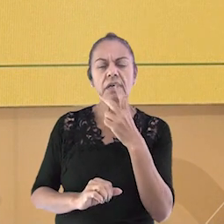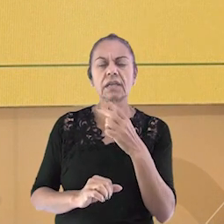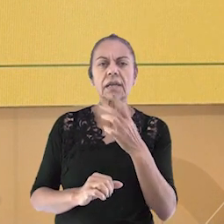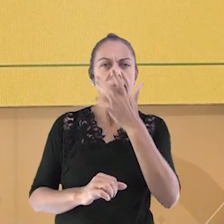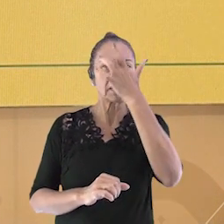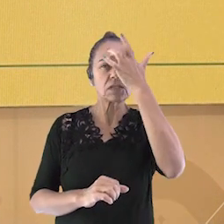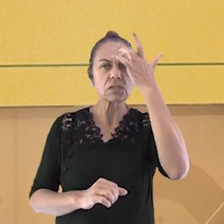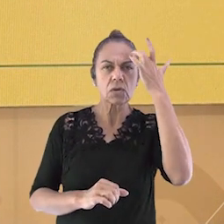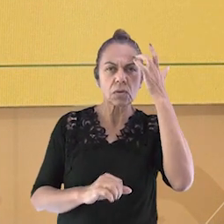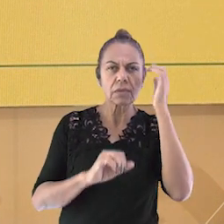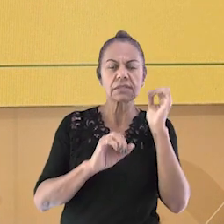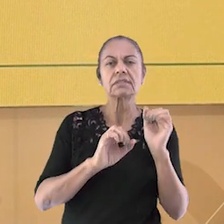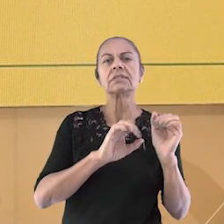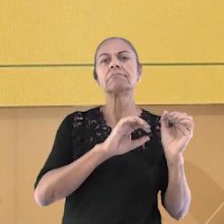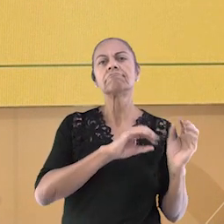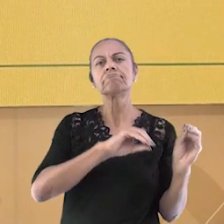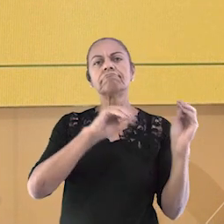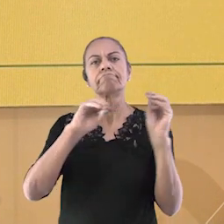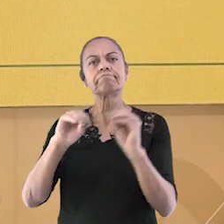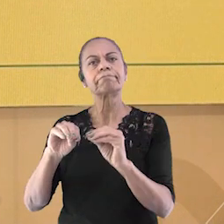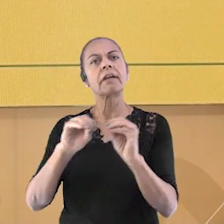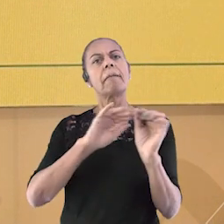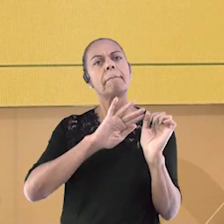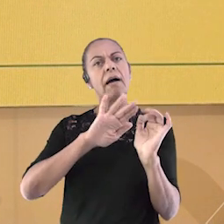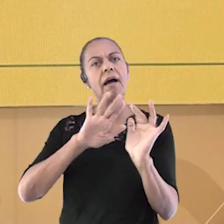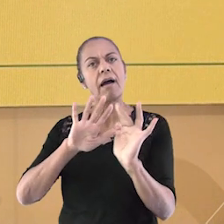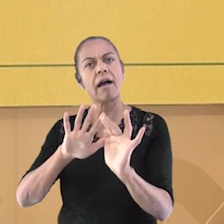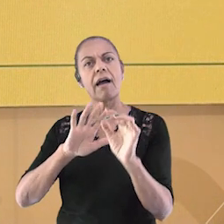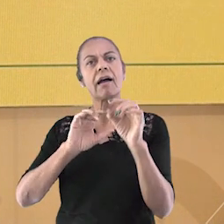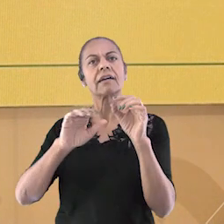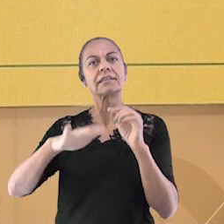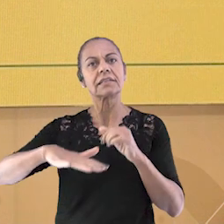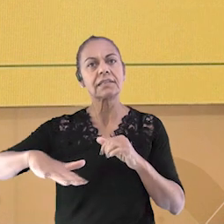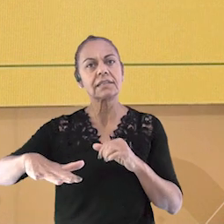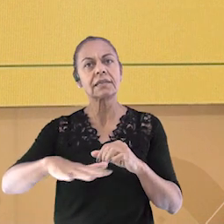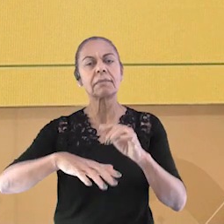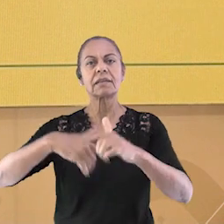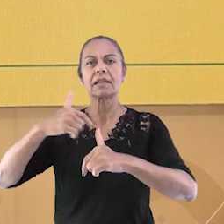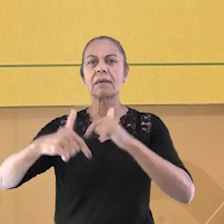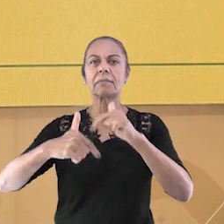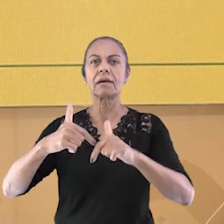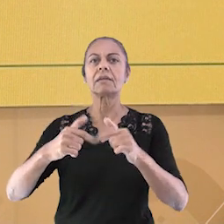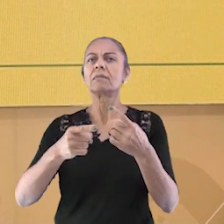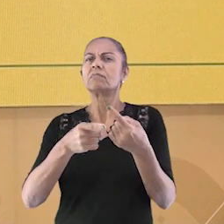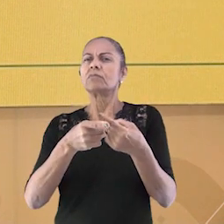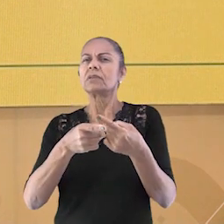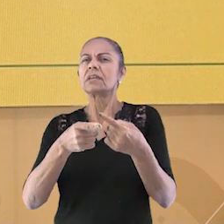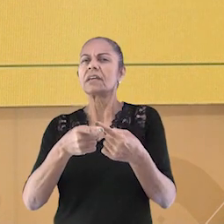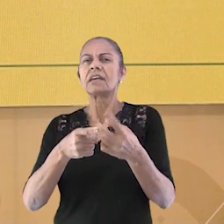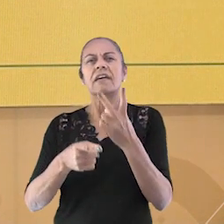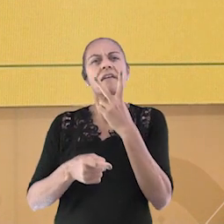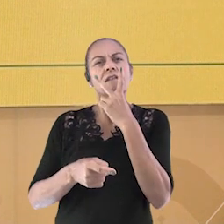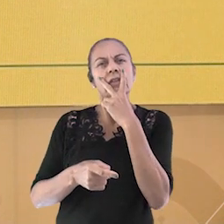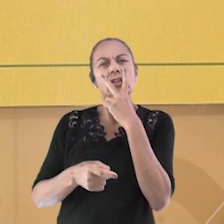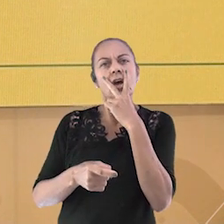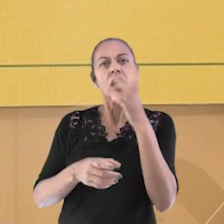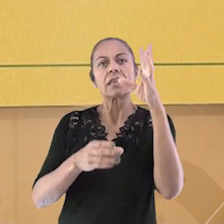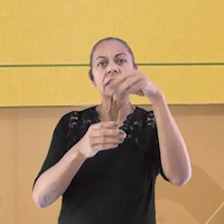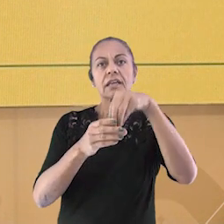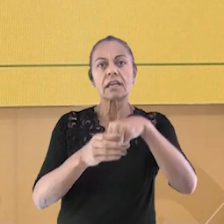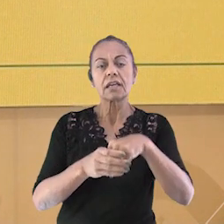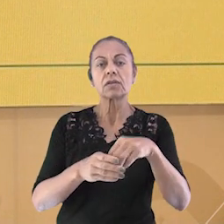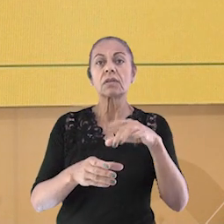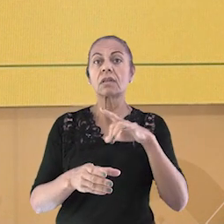vocês sabiam que Vitória é o município que mais recebe pessoas todos os dias para trabalhar? E será por que isso acontece?